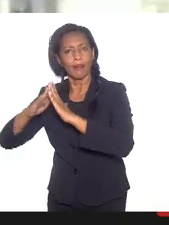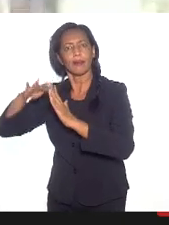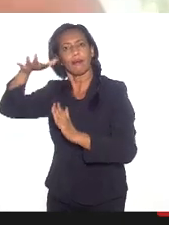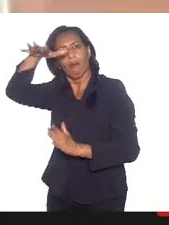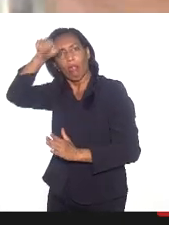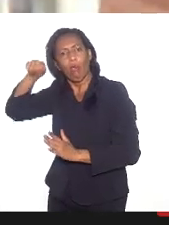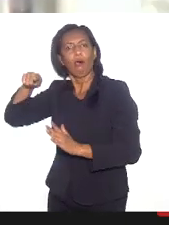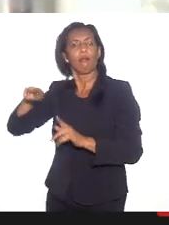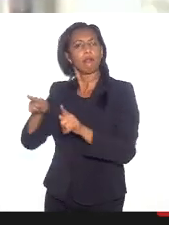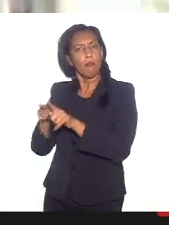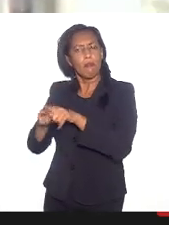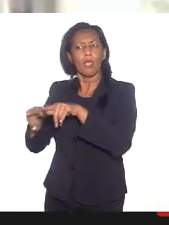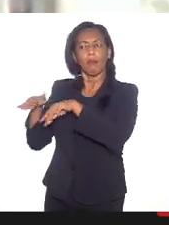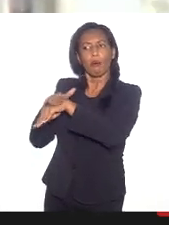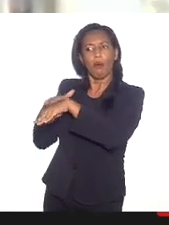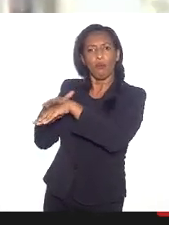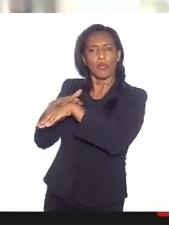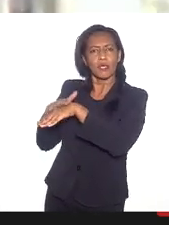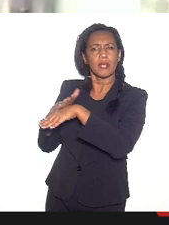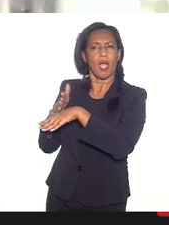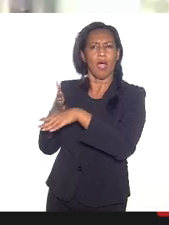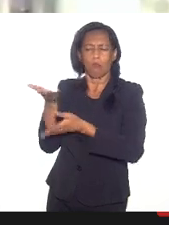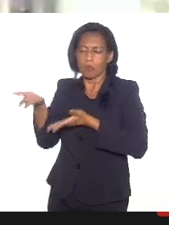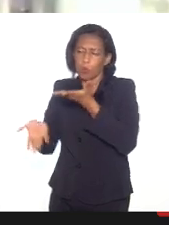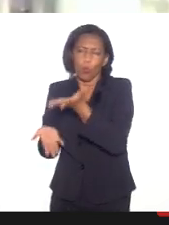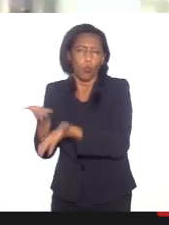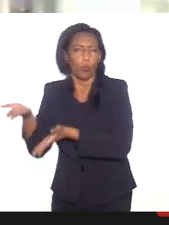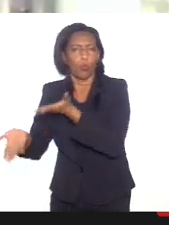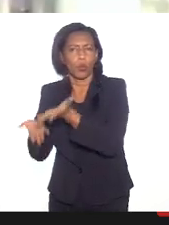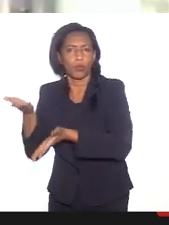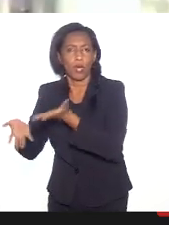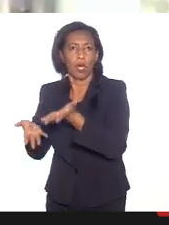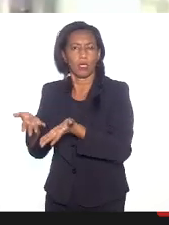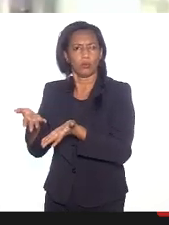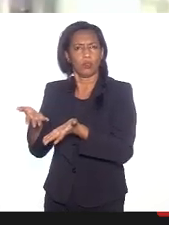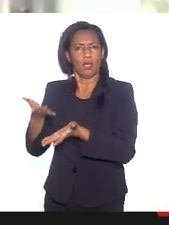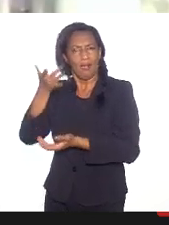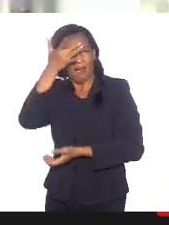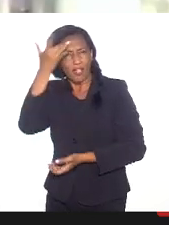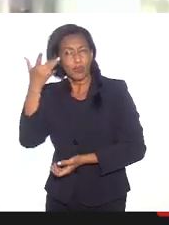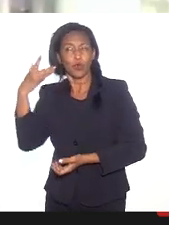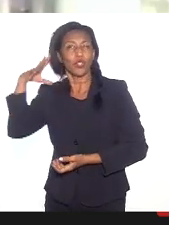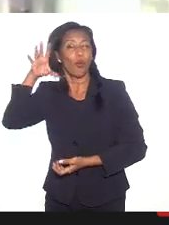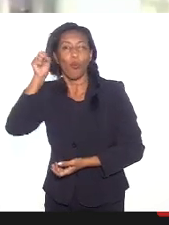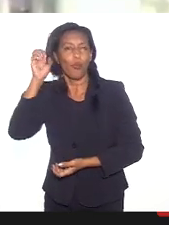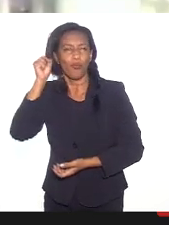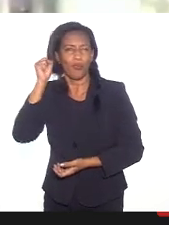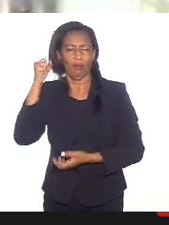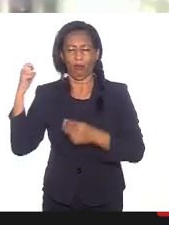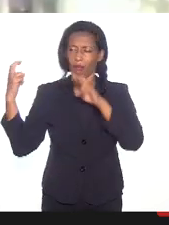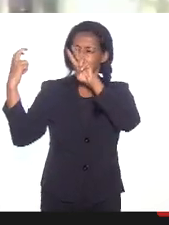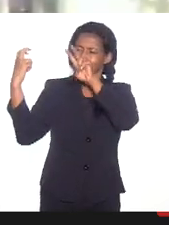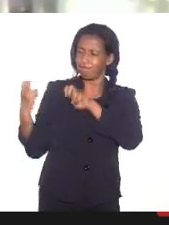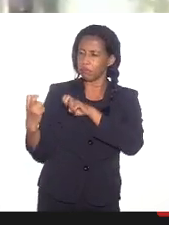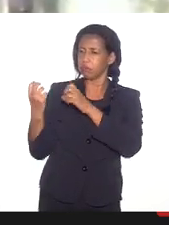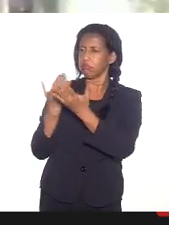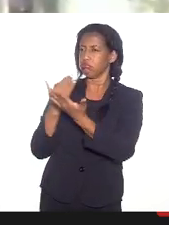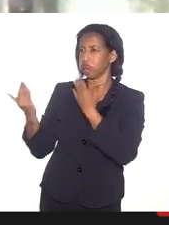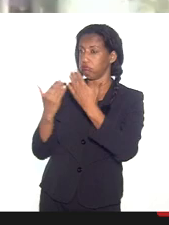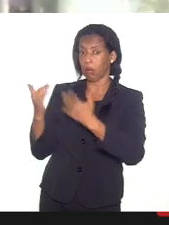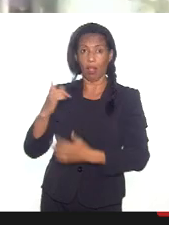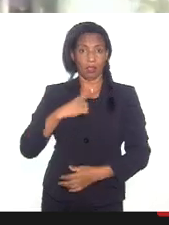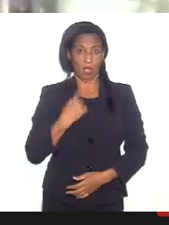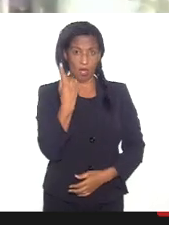independente da demanda, é ouvir, escutar. A escuta é muito importante. Tem uma fala de uma